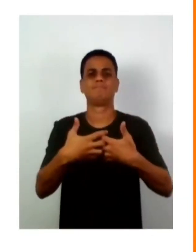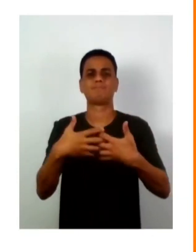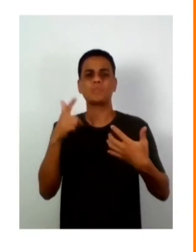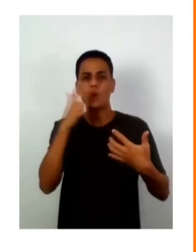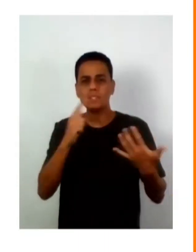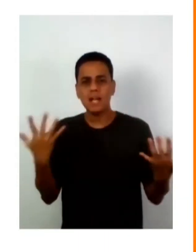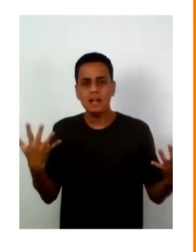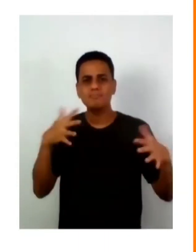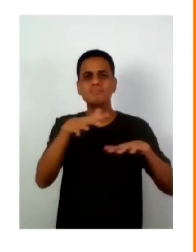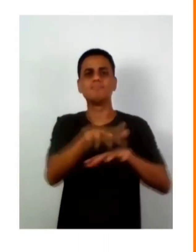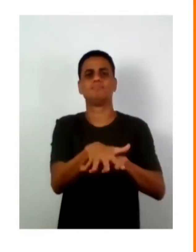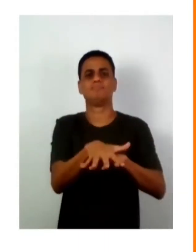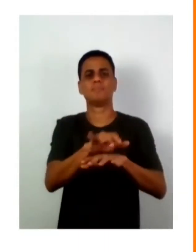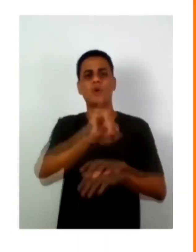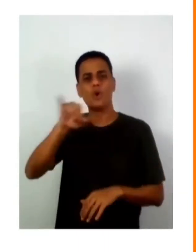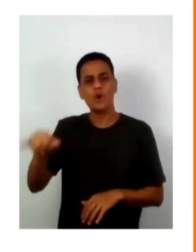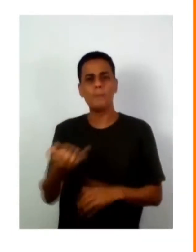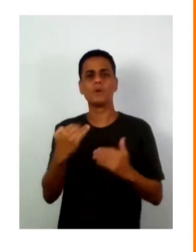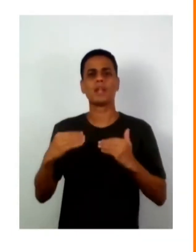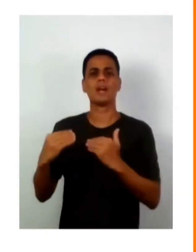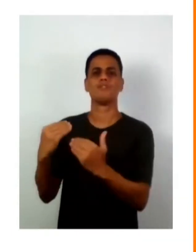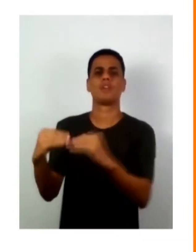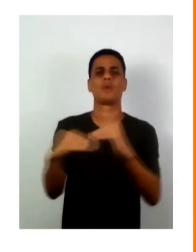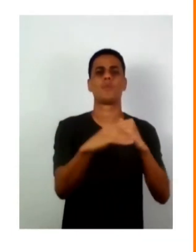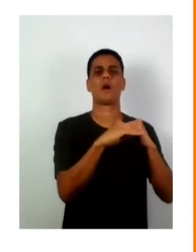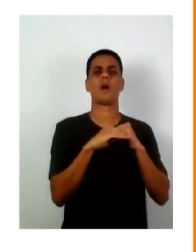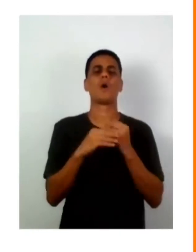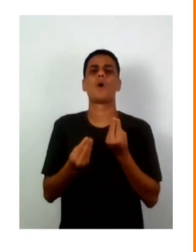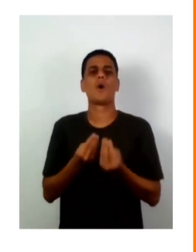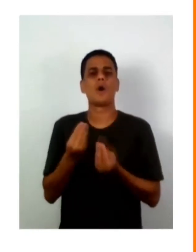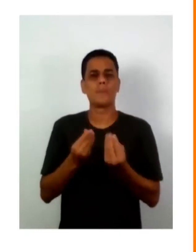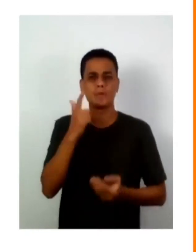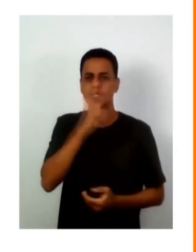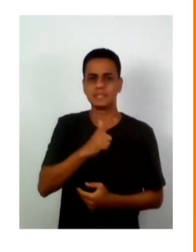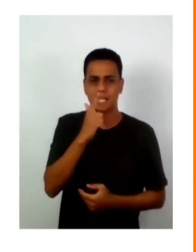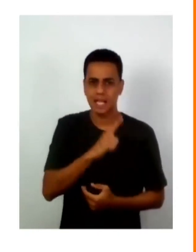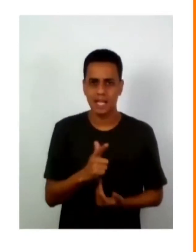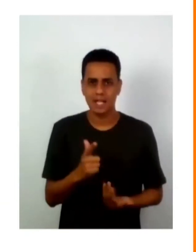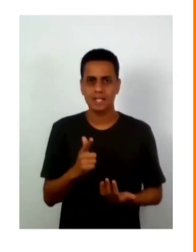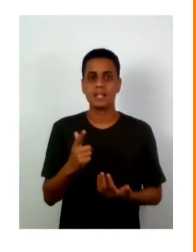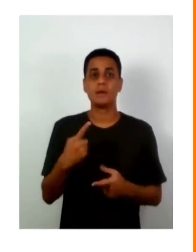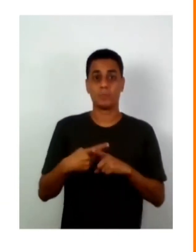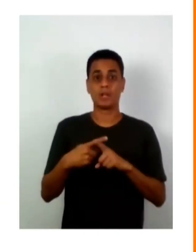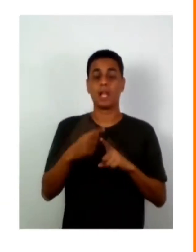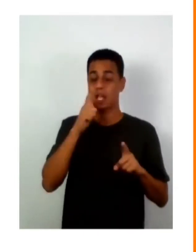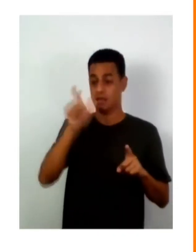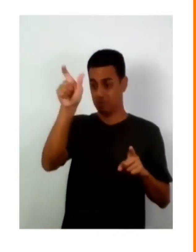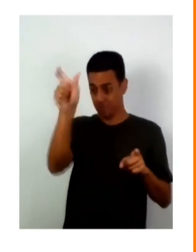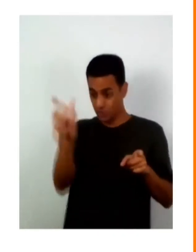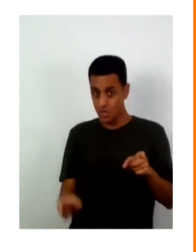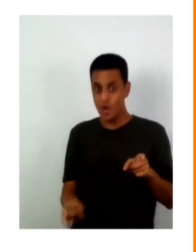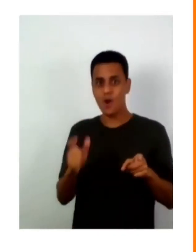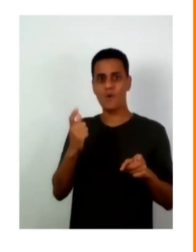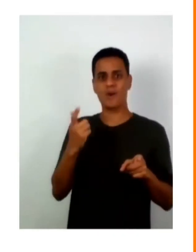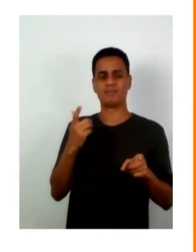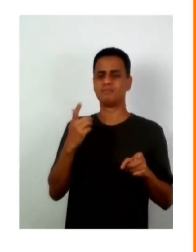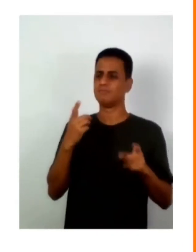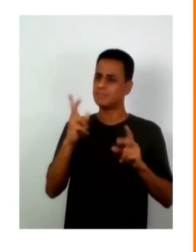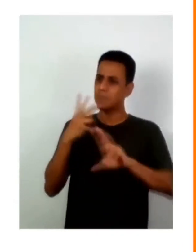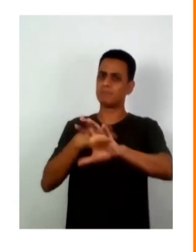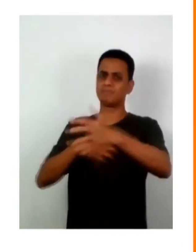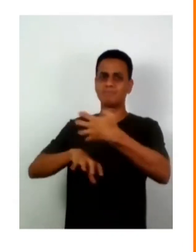naturalizamos essa integração, essa igualdade nas oportunidades. Nós